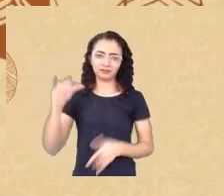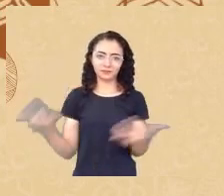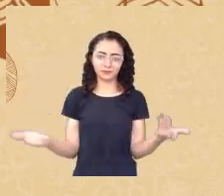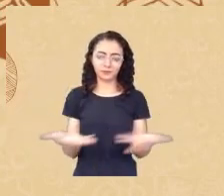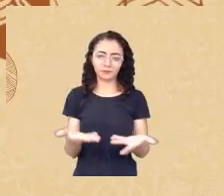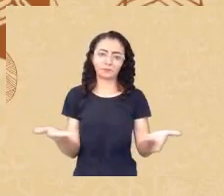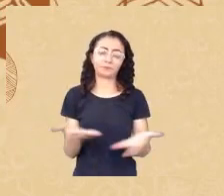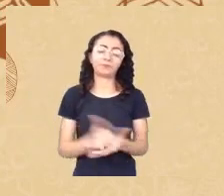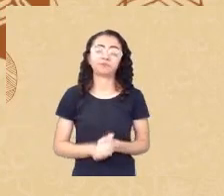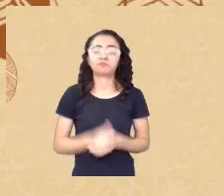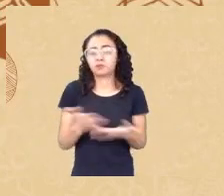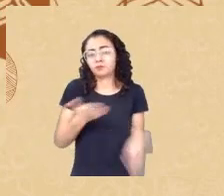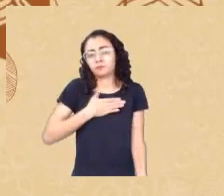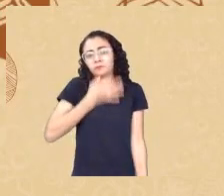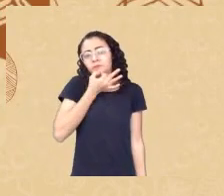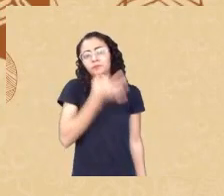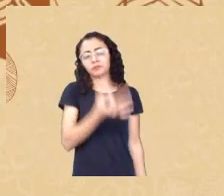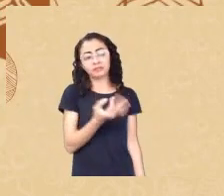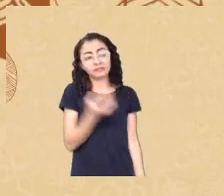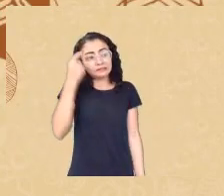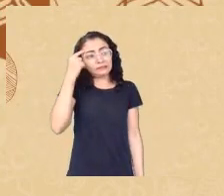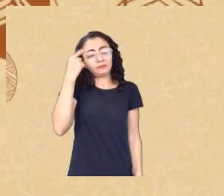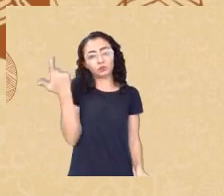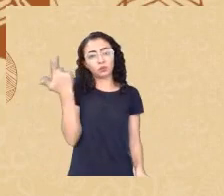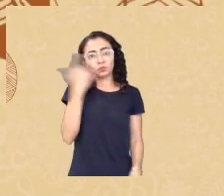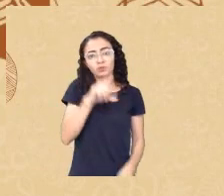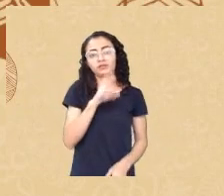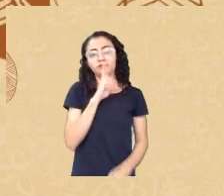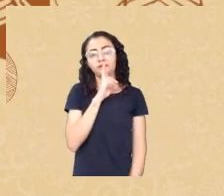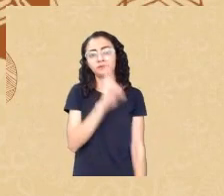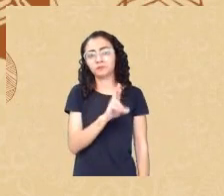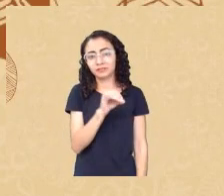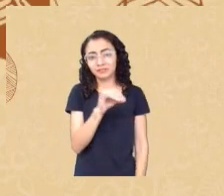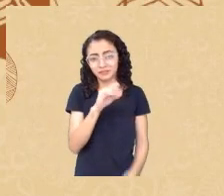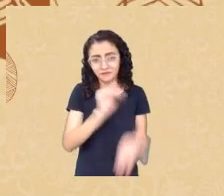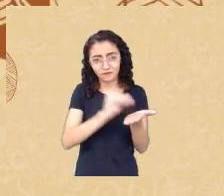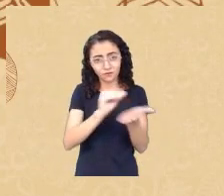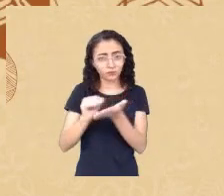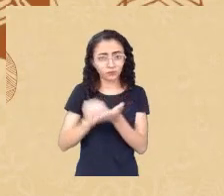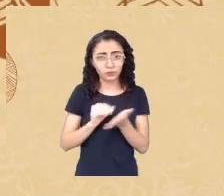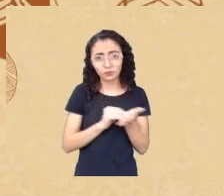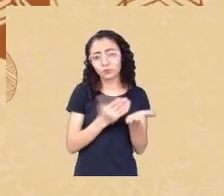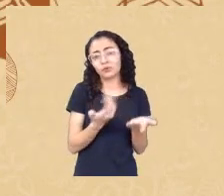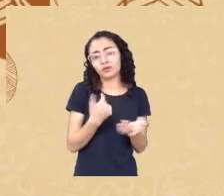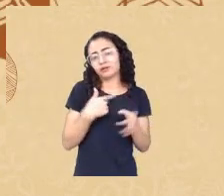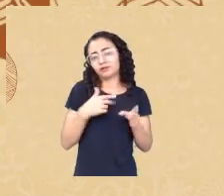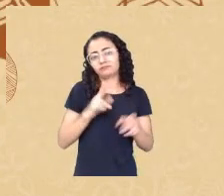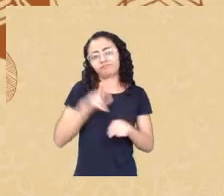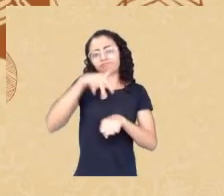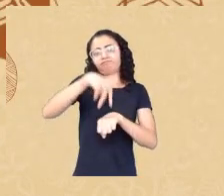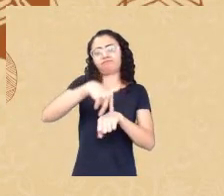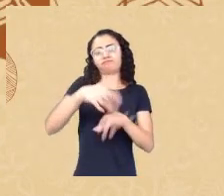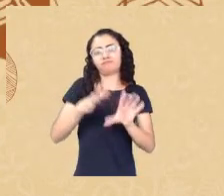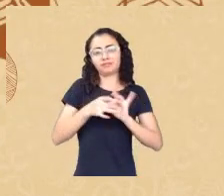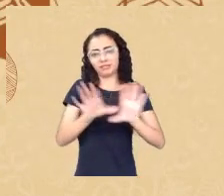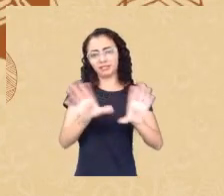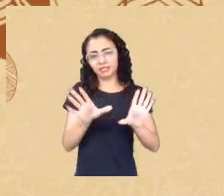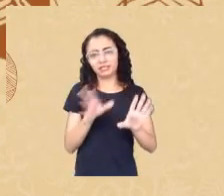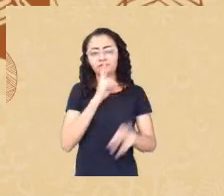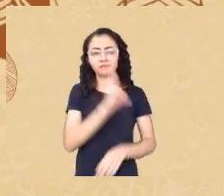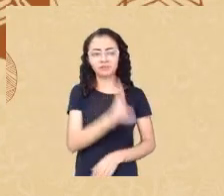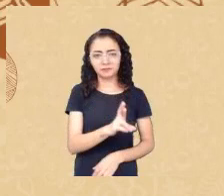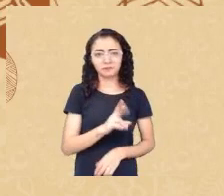penso que eu respondi um pouco de cada pergunta e se faltou alguma coisa ou se tem outras perguntas eu continuo à disposição mas também quero dar voz para